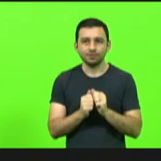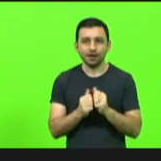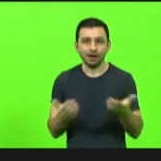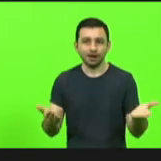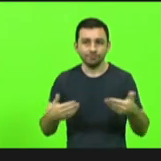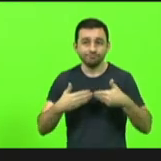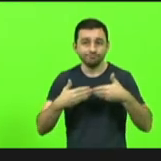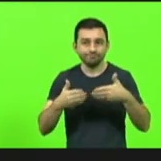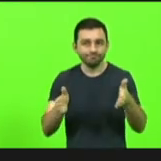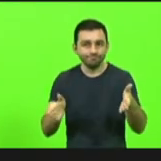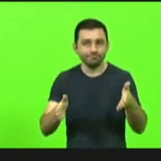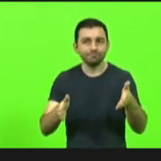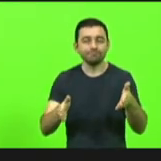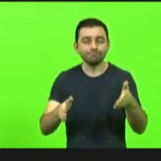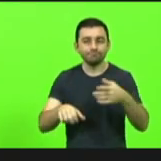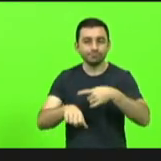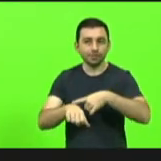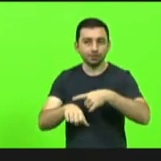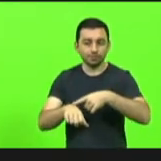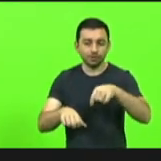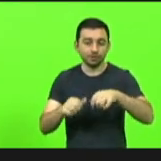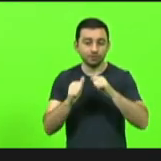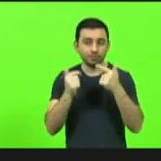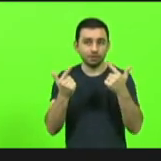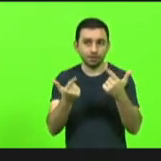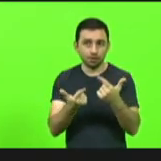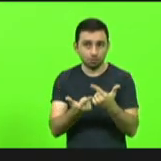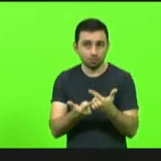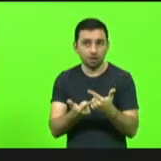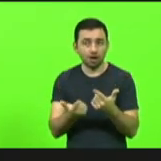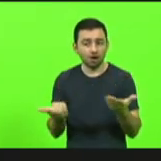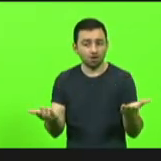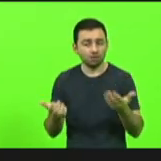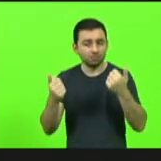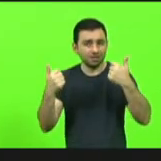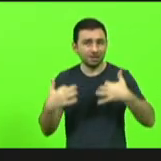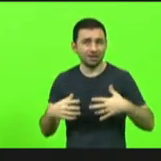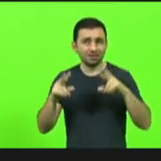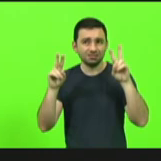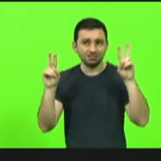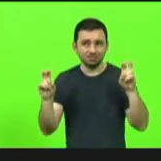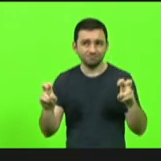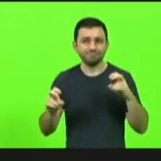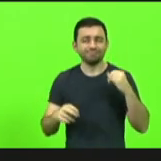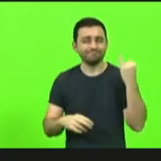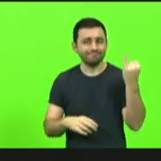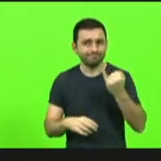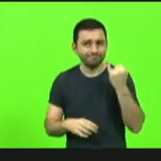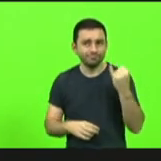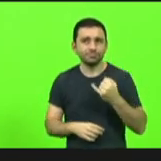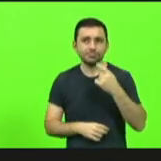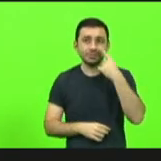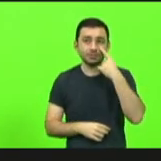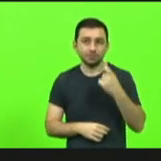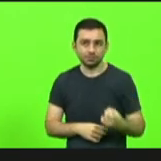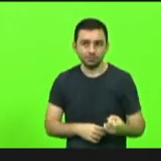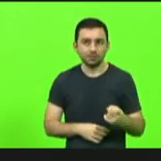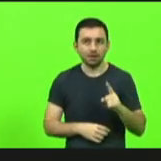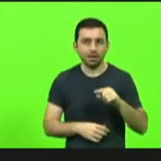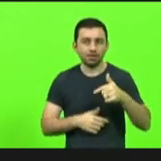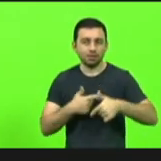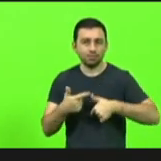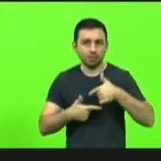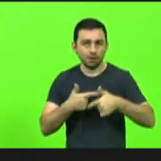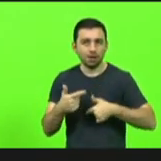esse espaço aí na casa para tratar de um assunto tão interessante que é o trabalho